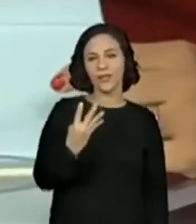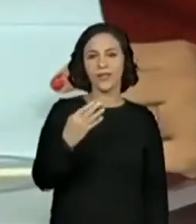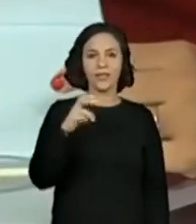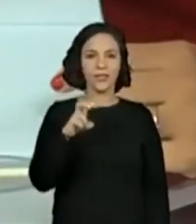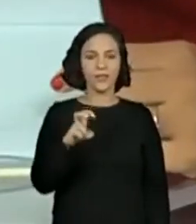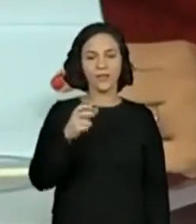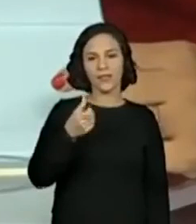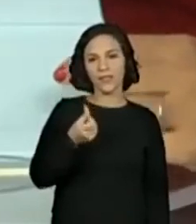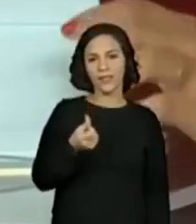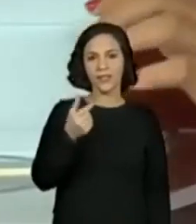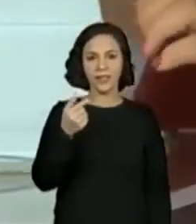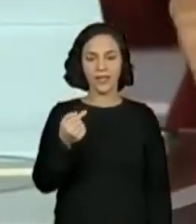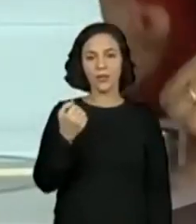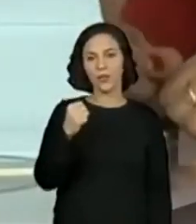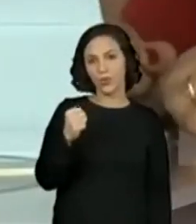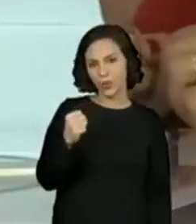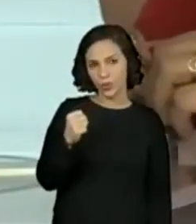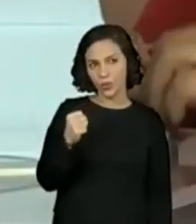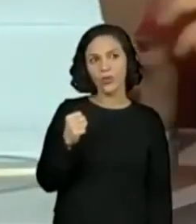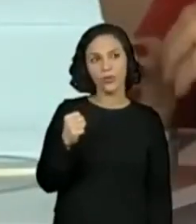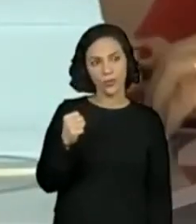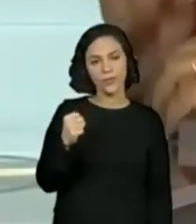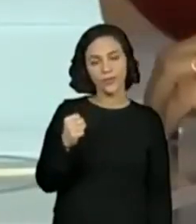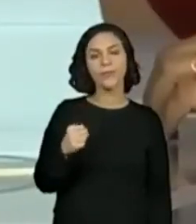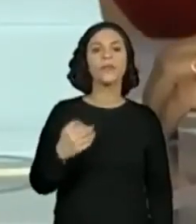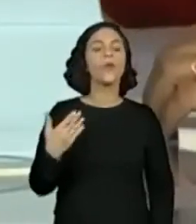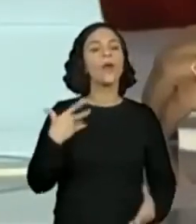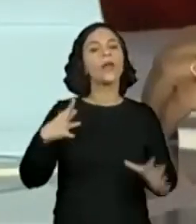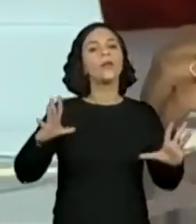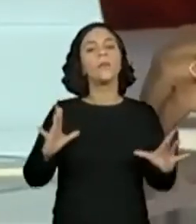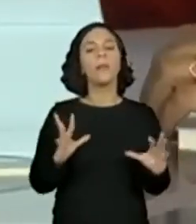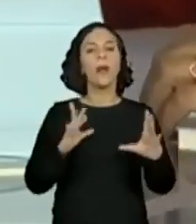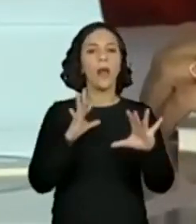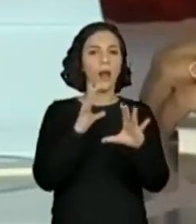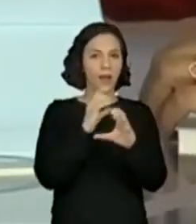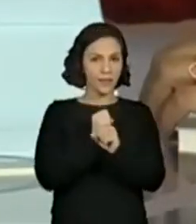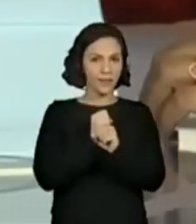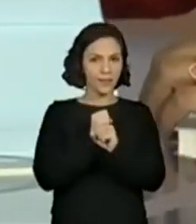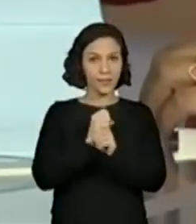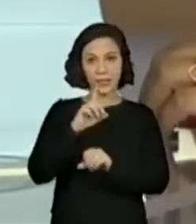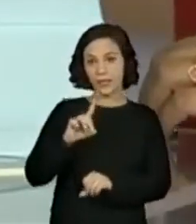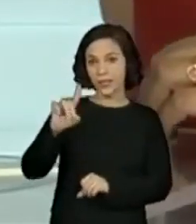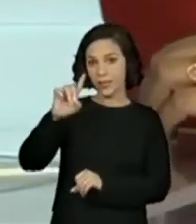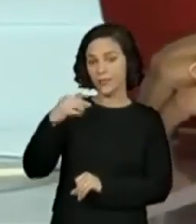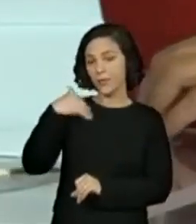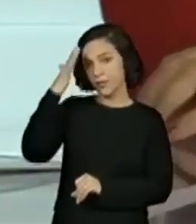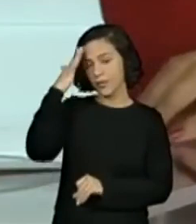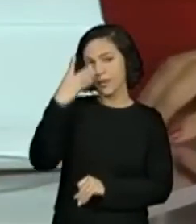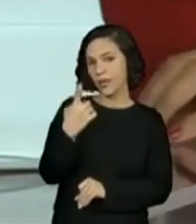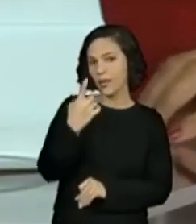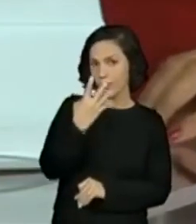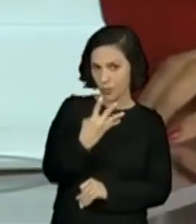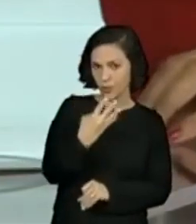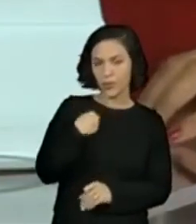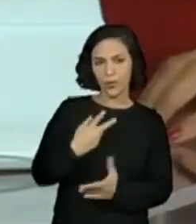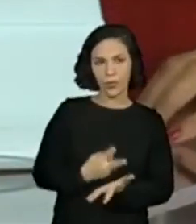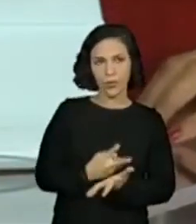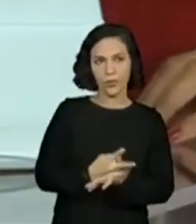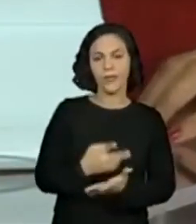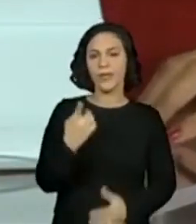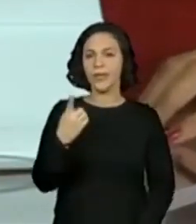cinco, seis, sete, oito. Oito lírios. Então, eu quero juntar todos eles. Aqui em cima, eu já sei que tem catorze. Então, vou continuar.